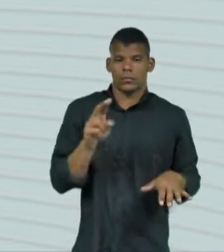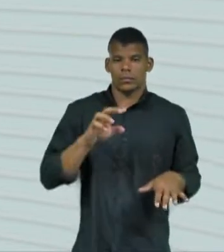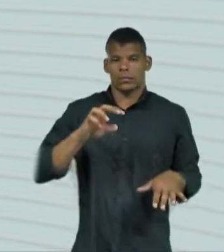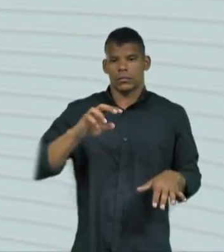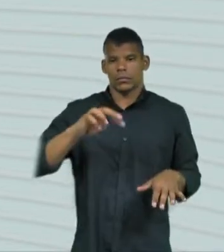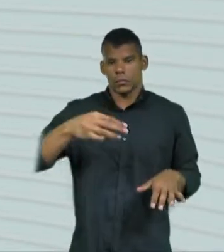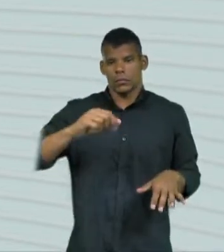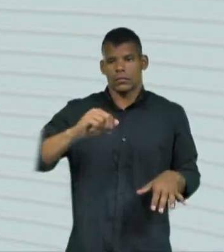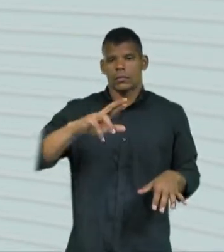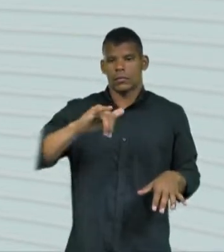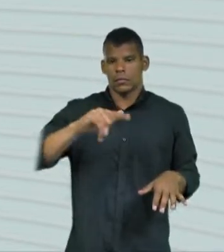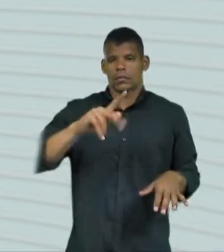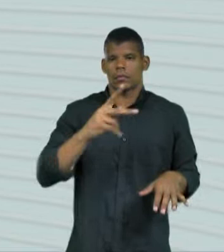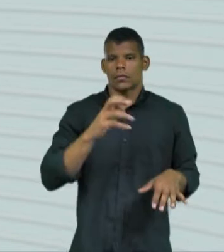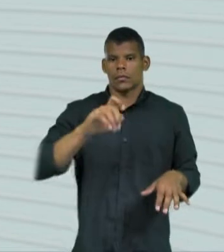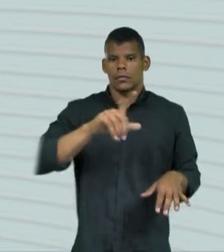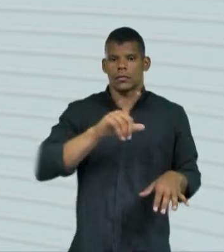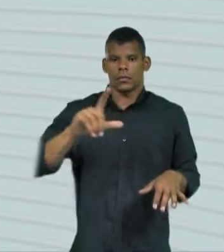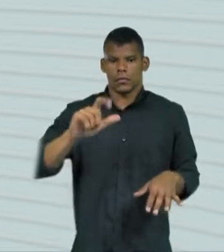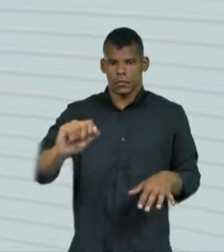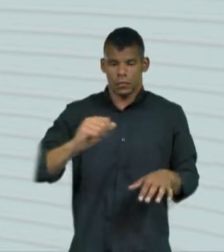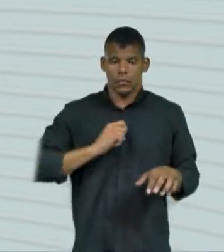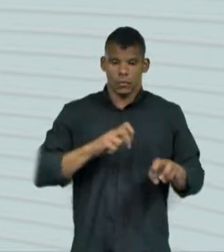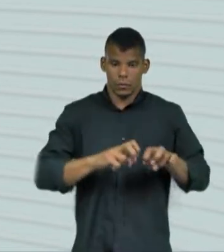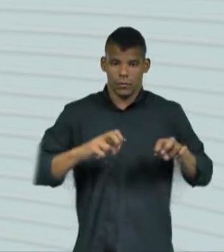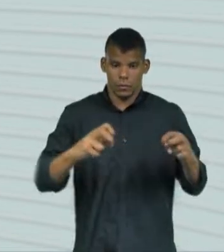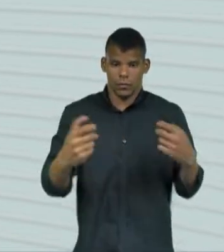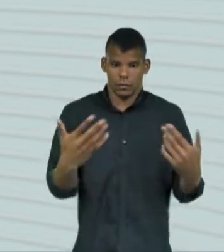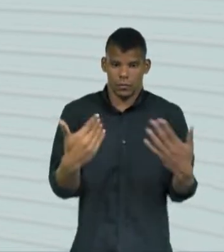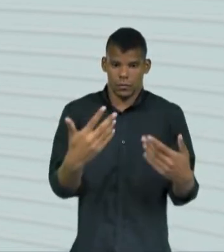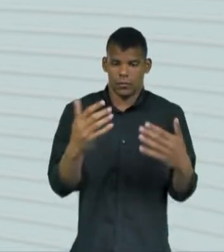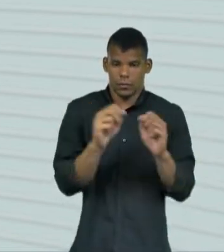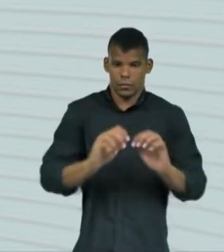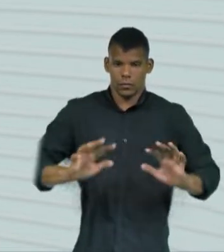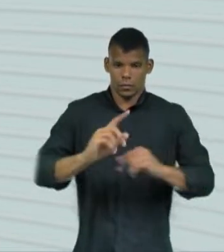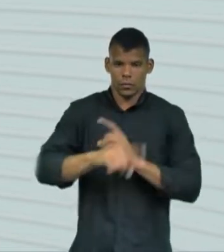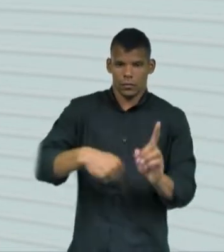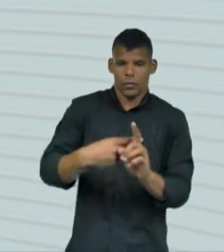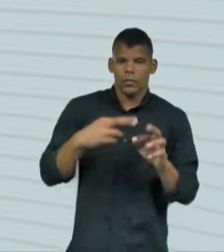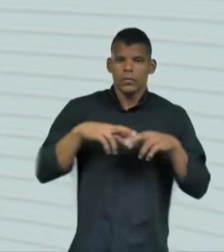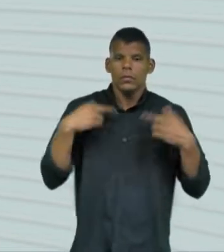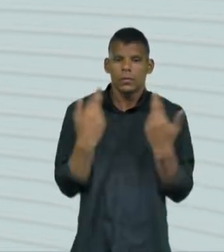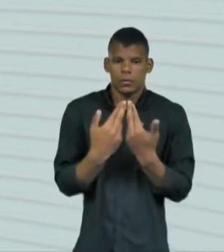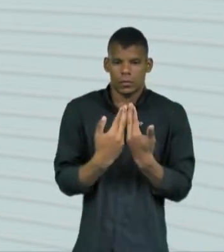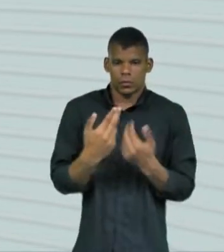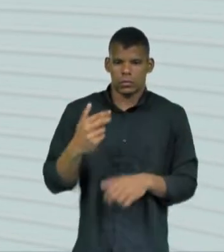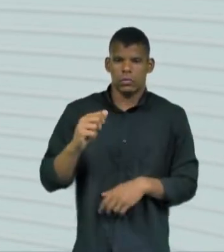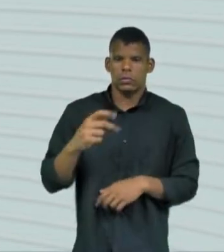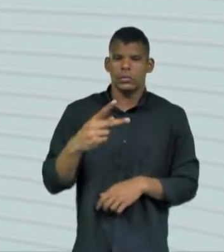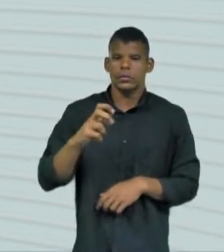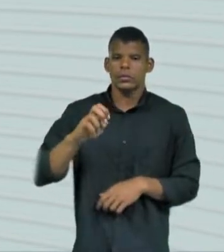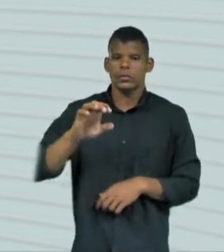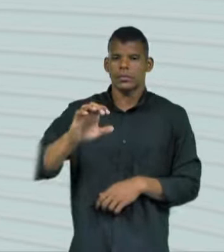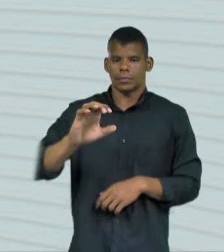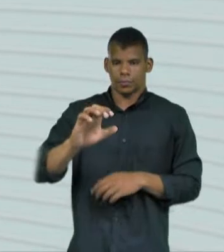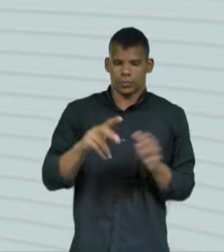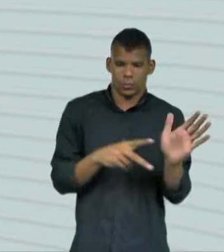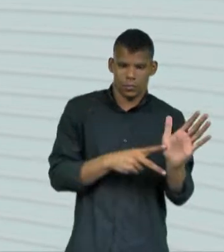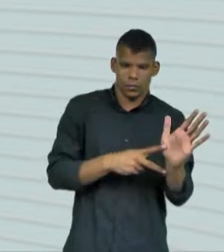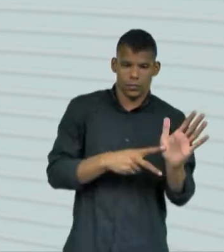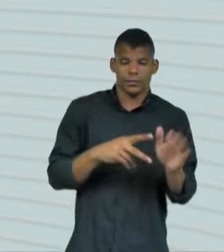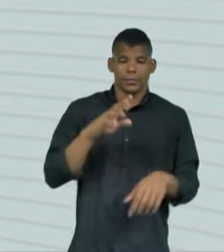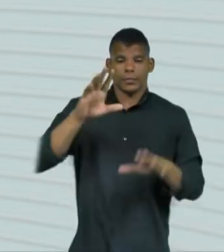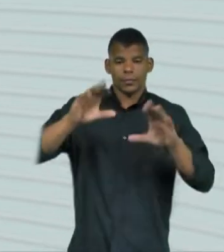roda de conversa na UFC e de uma reunião no Sindicato dos Professores da Rede Estadual. À noite, faz debate